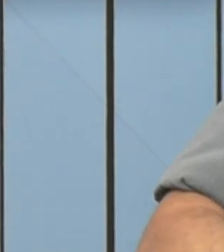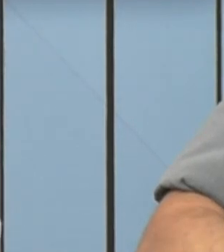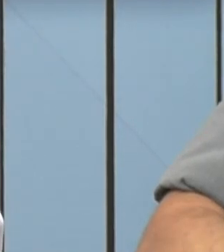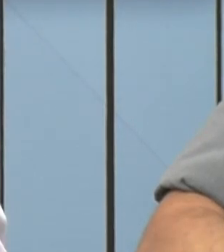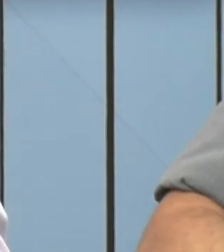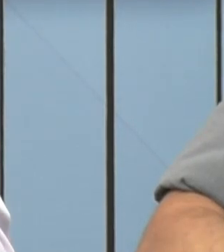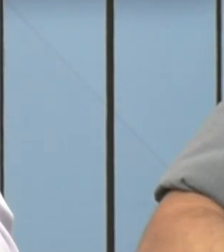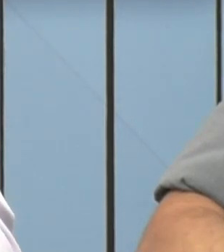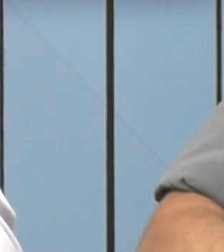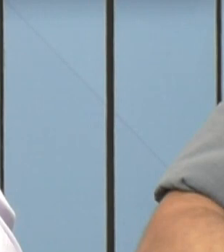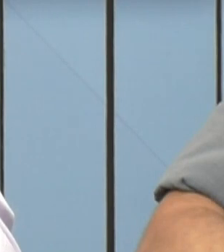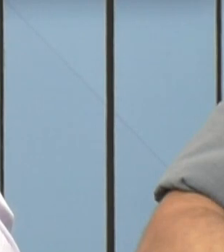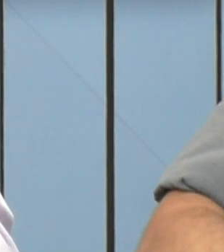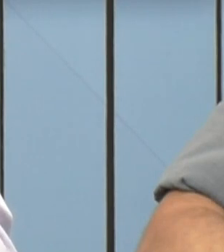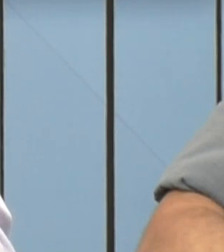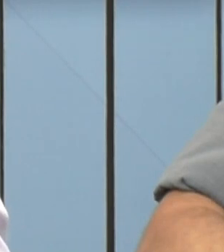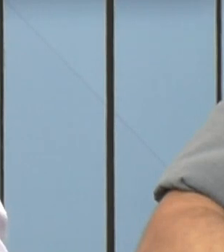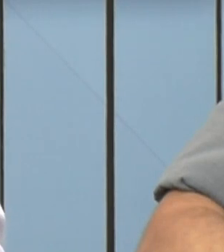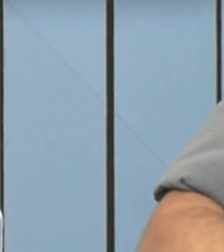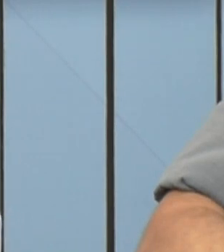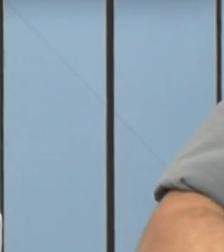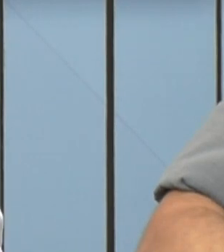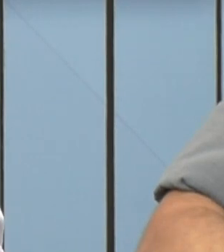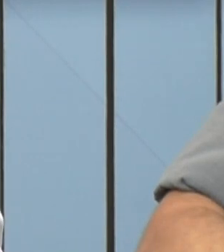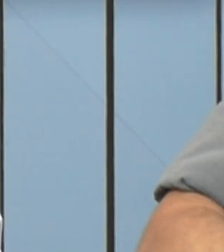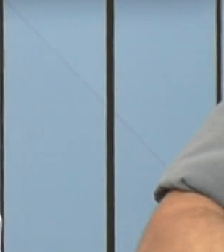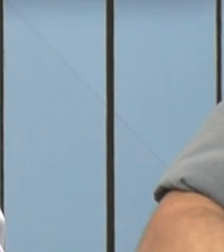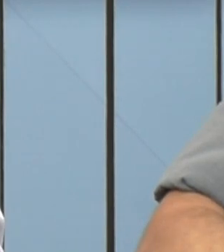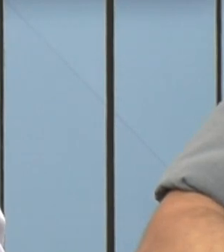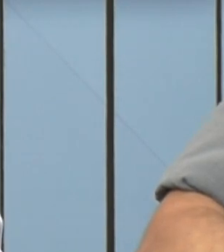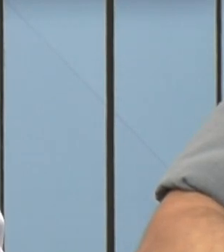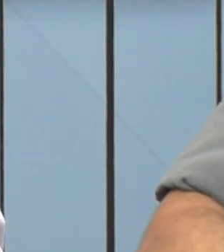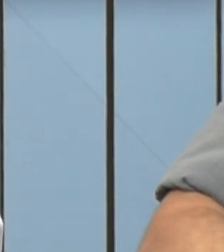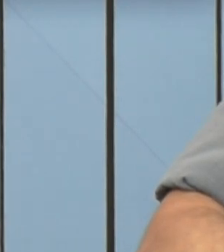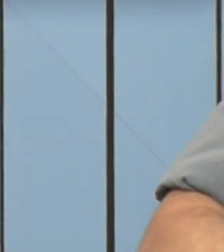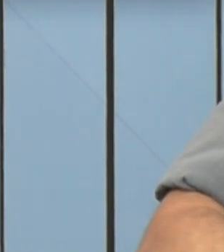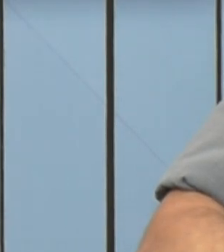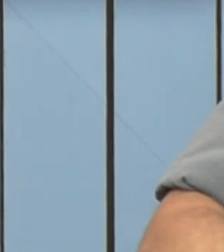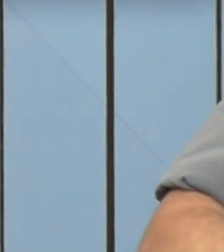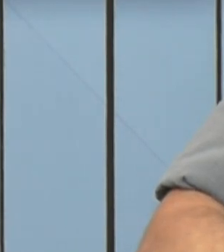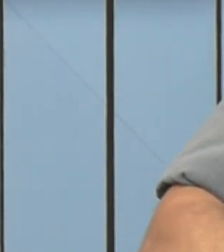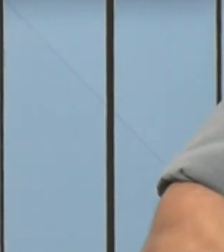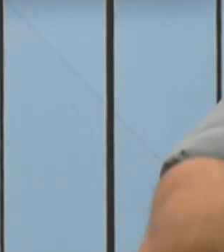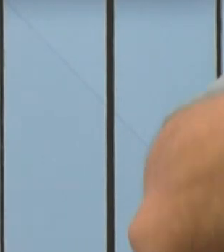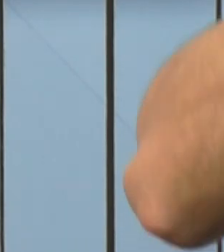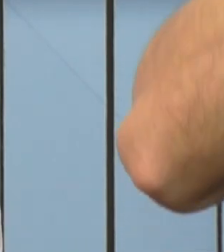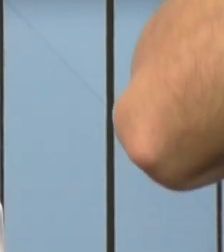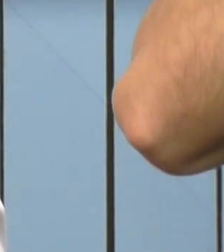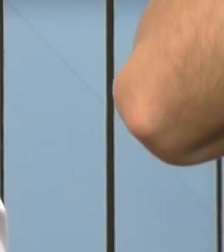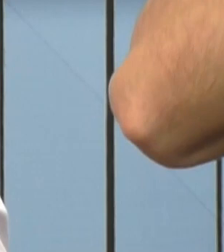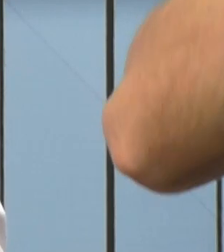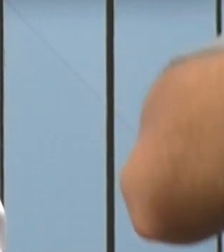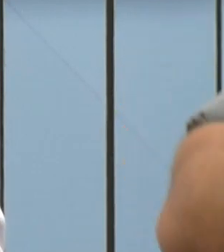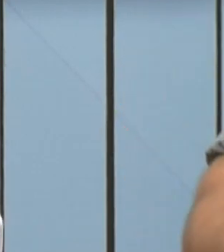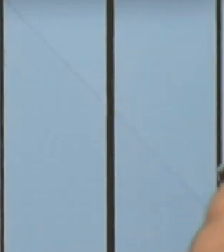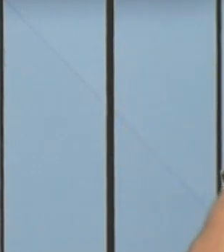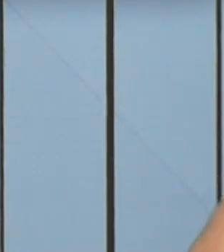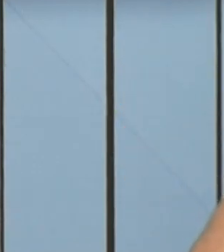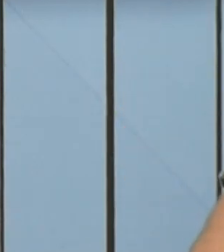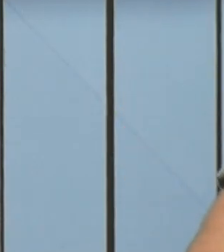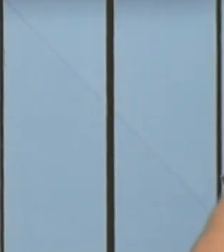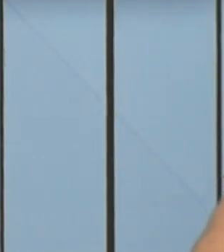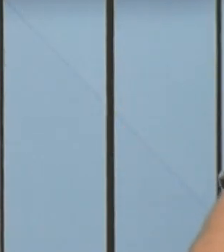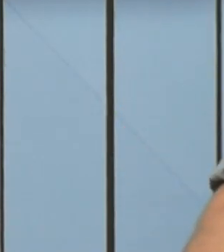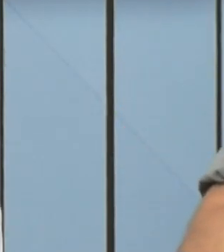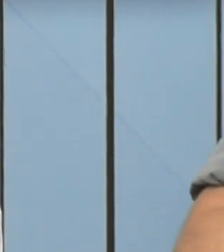sociedade a gente achar algumas alternativas ou algumas soluções para essa questão que é tão problemática